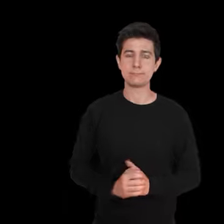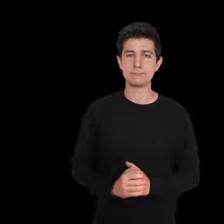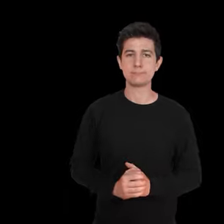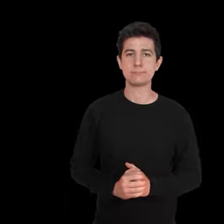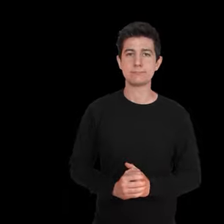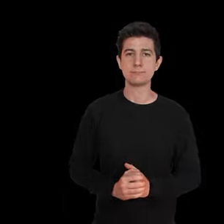Obrigado. Obrigado. Obrigado. Obrigado.